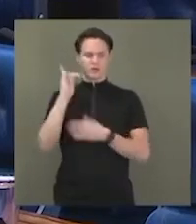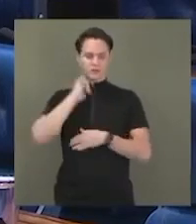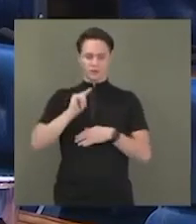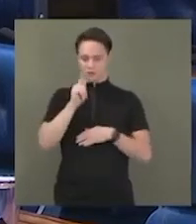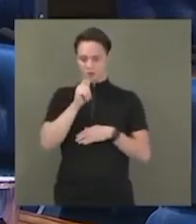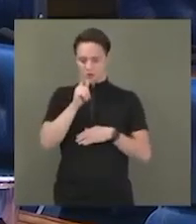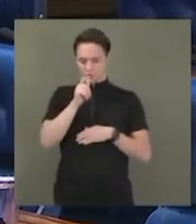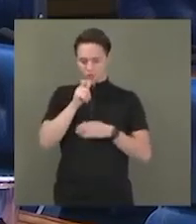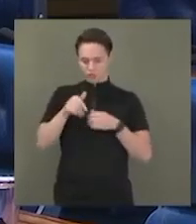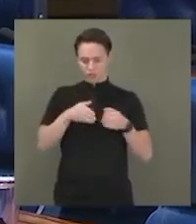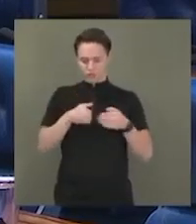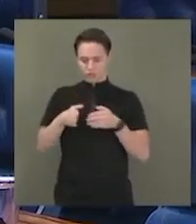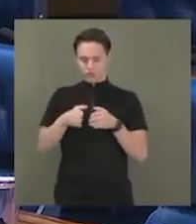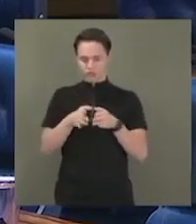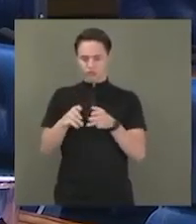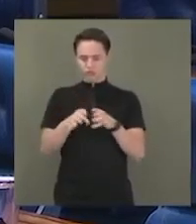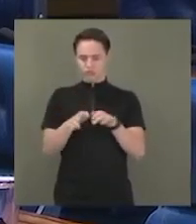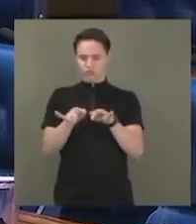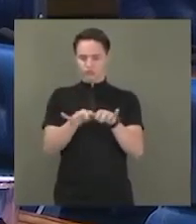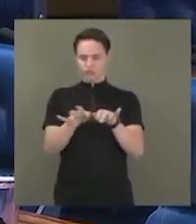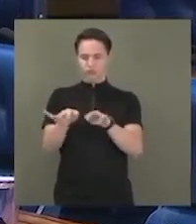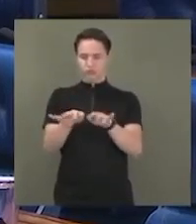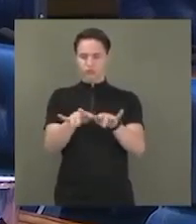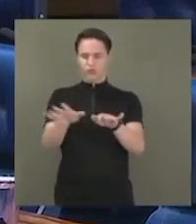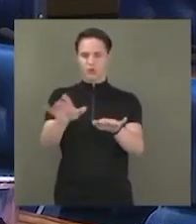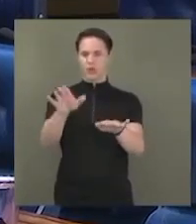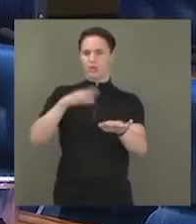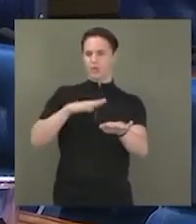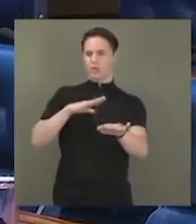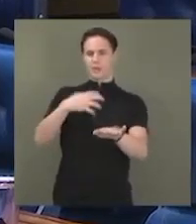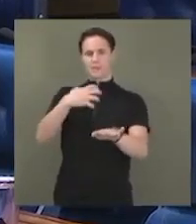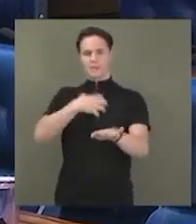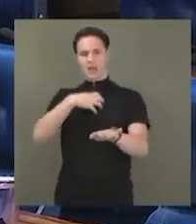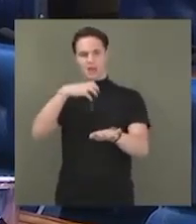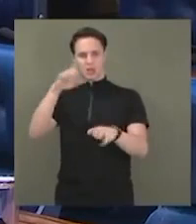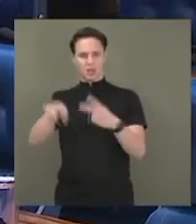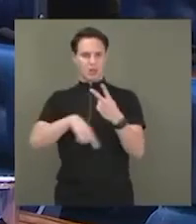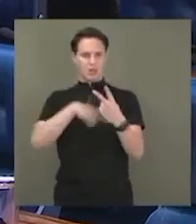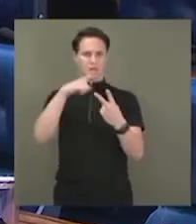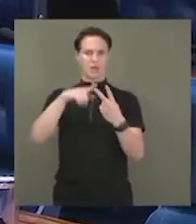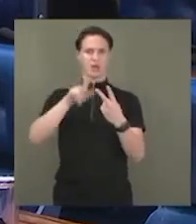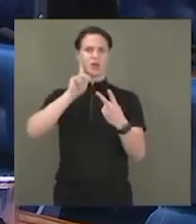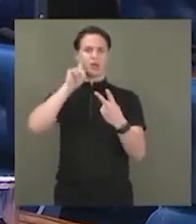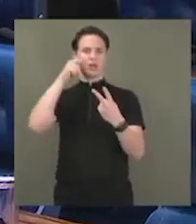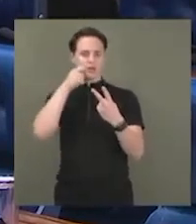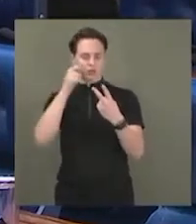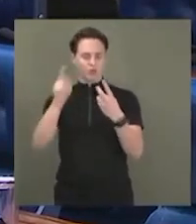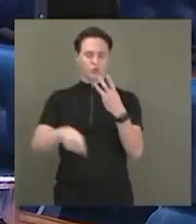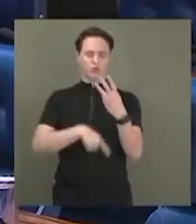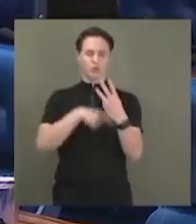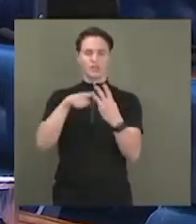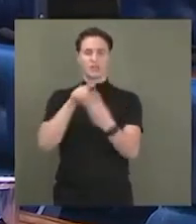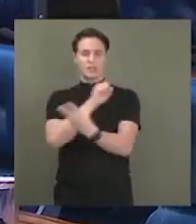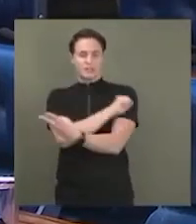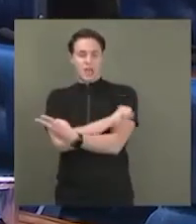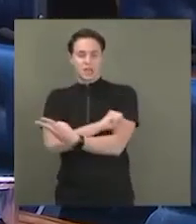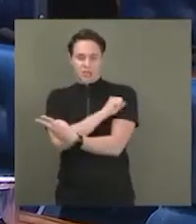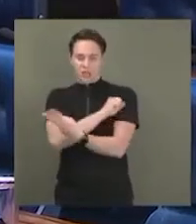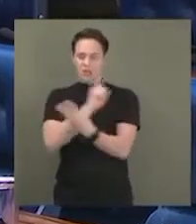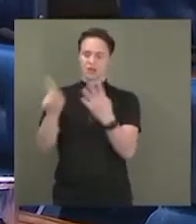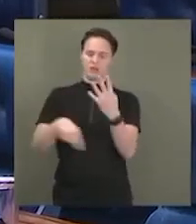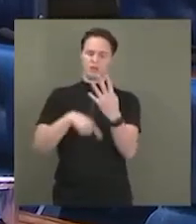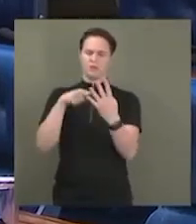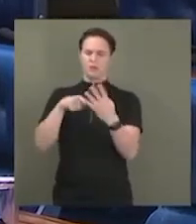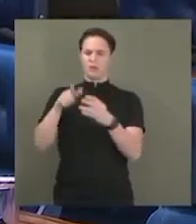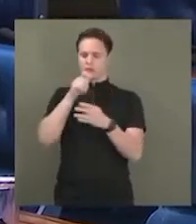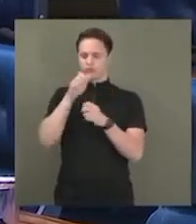vai até o Oceano Atlântico, passando pela Bahia, Pernambuco, Alagoas, Sergipe, enfim. Até o